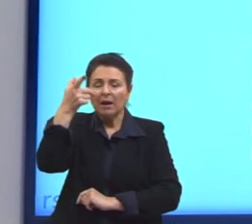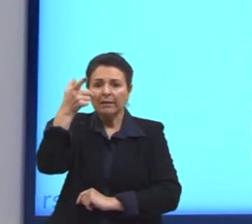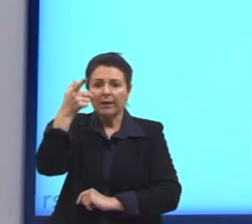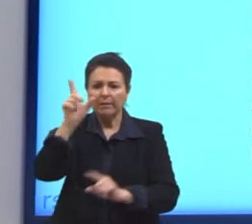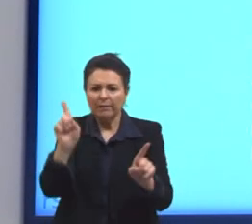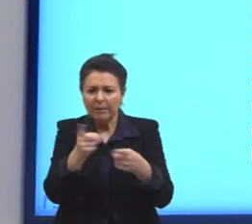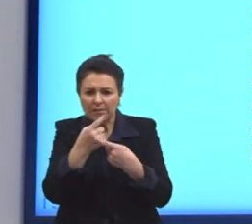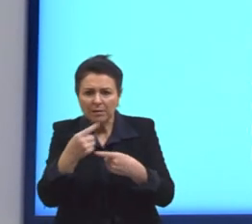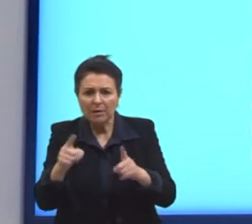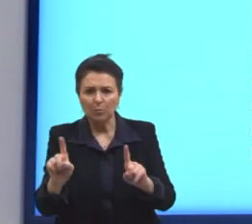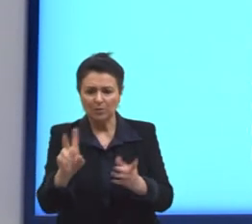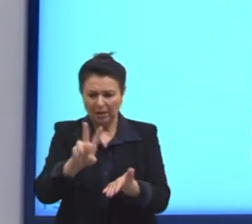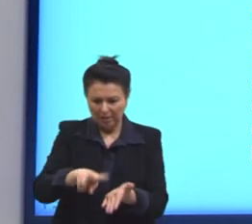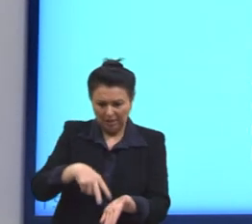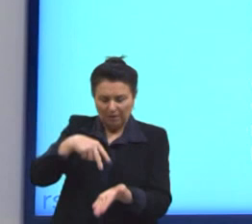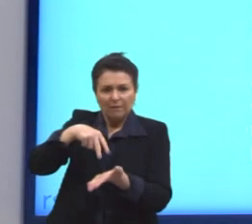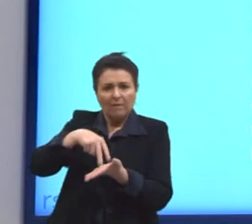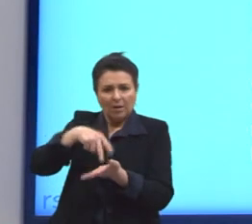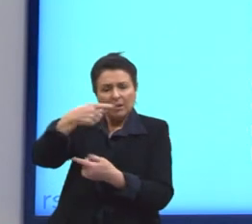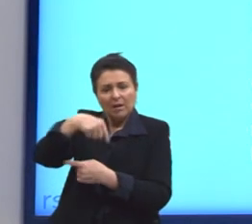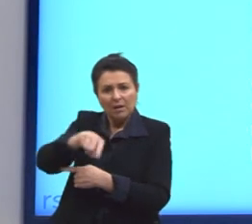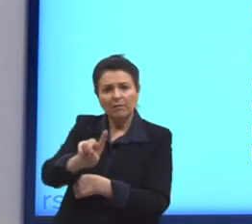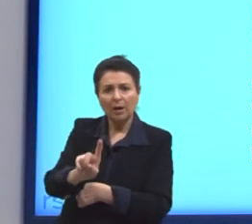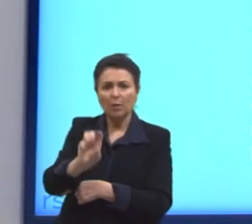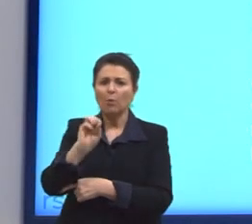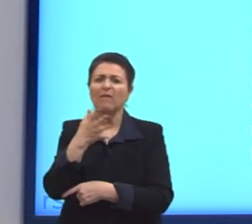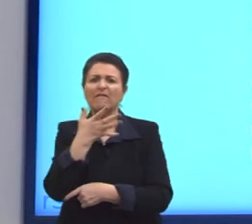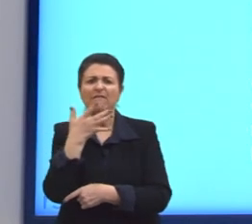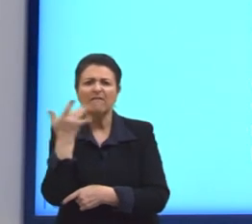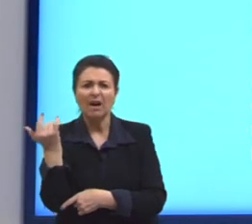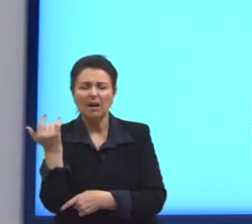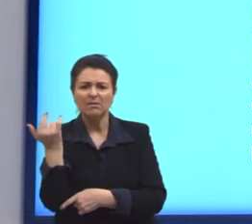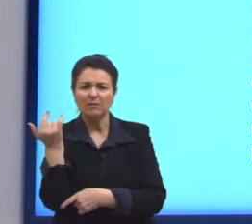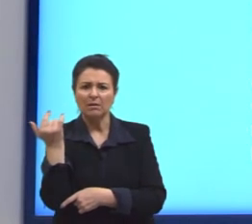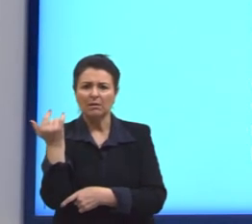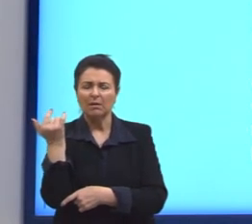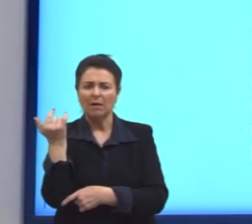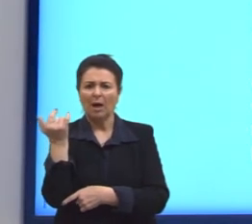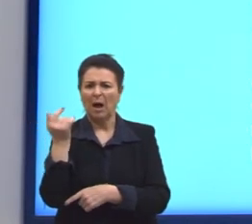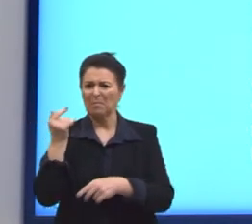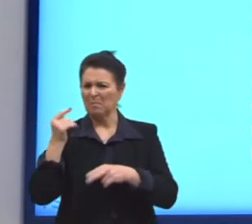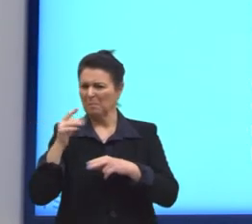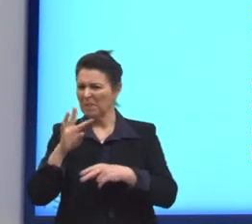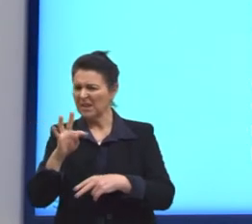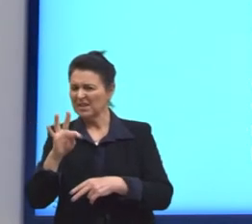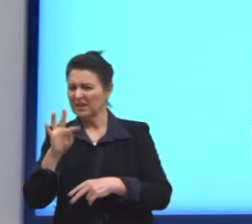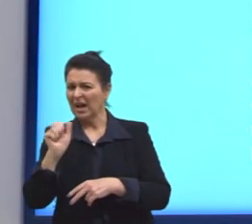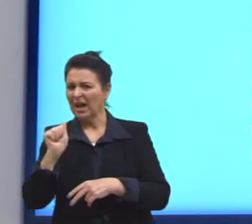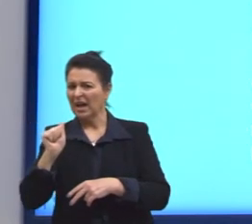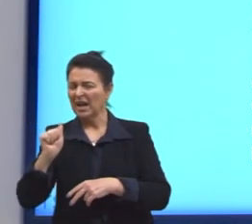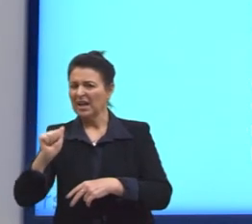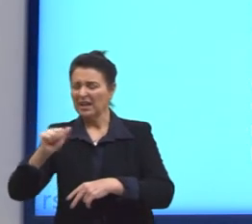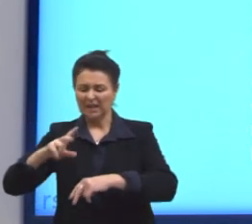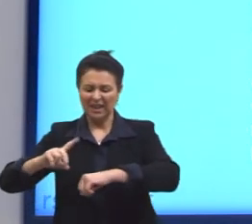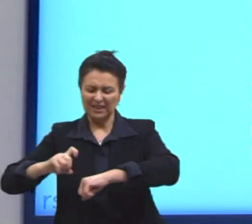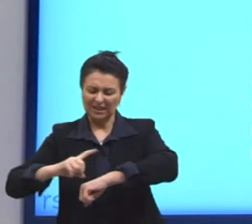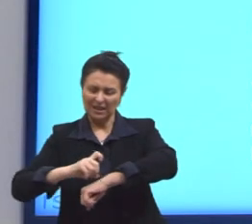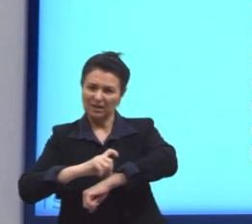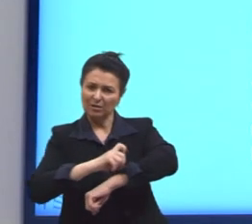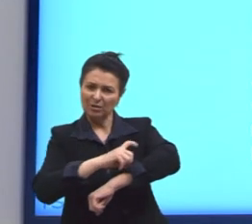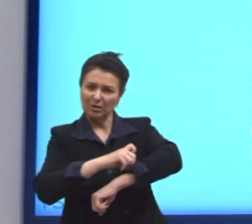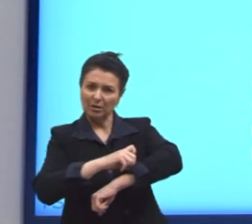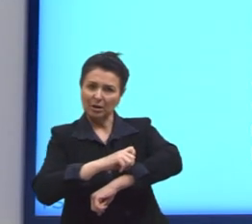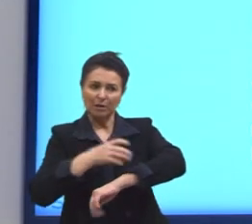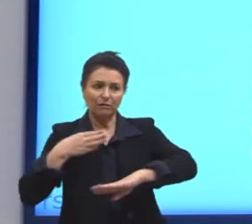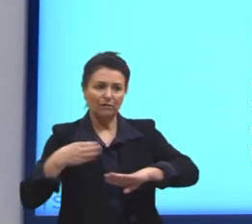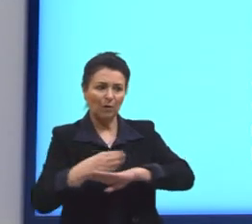já, levanta e vá, ou será fácil presa da tarântula. Entrarão na nossa casa e tirarão